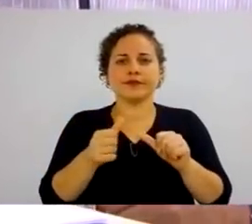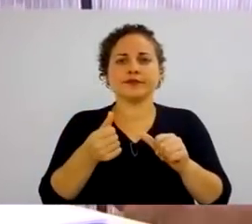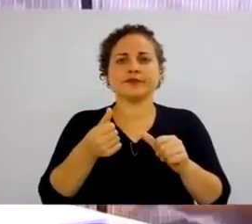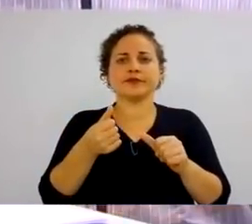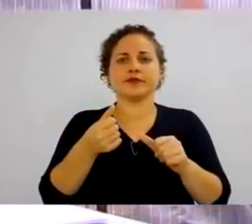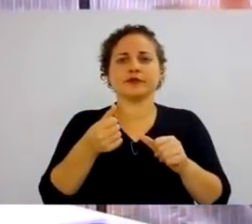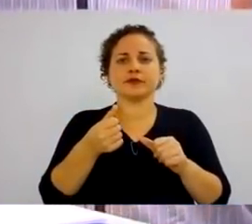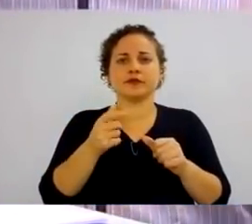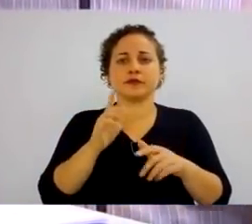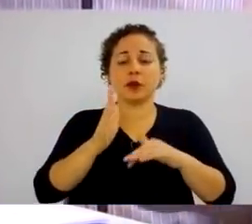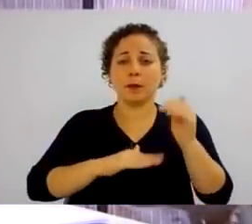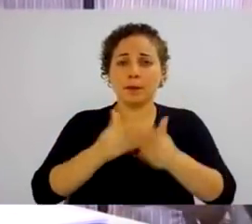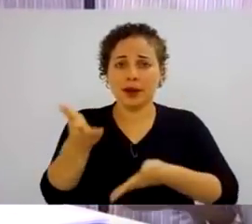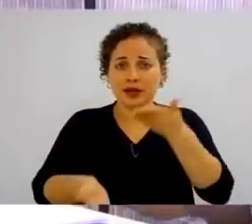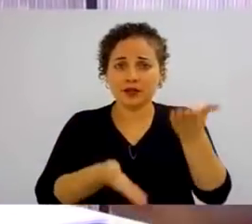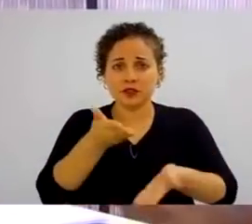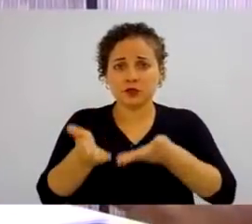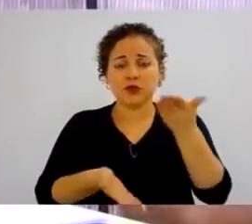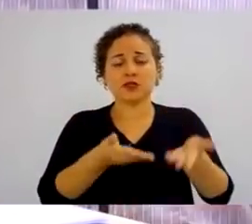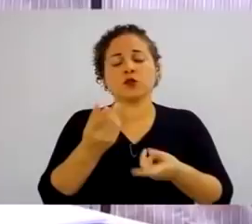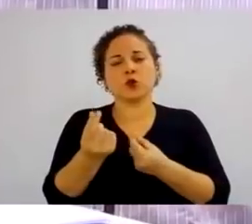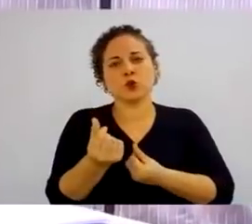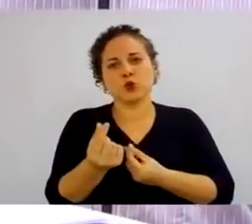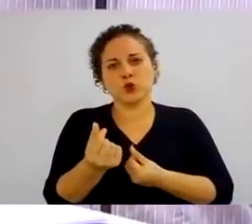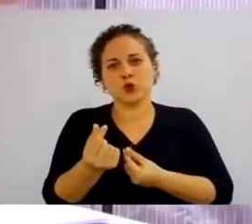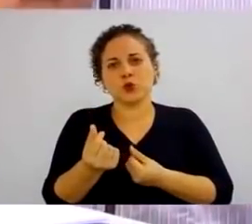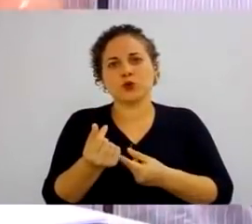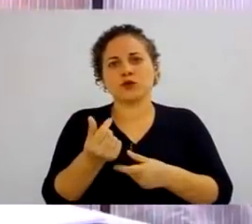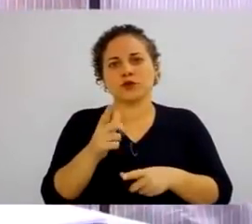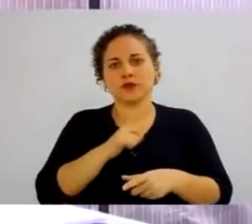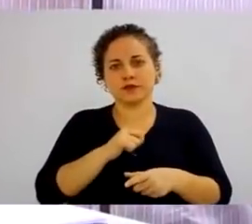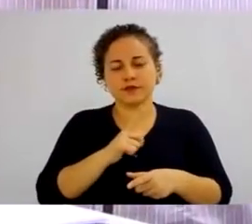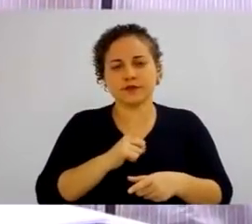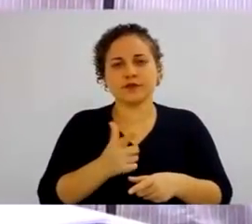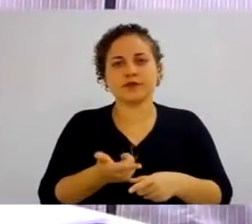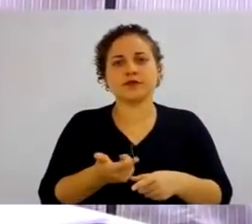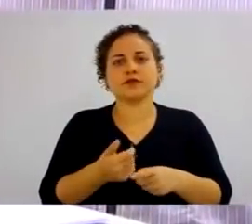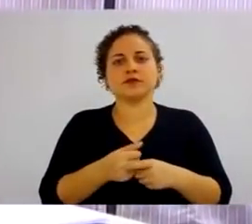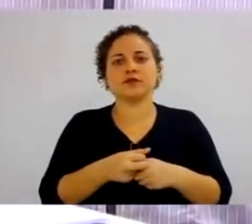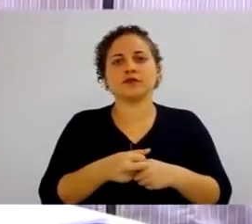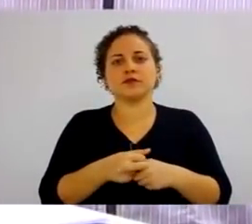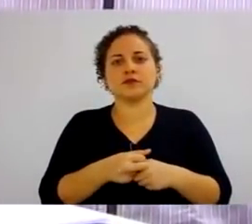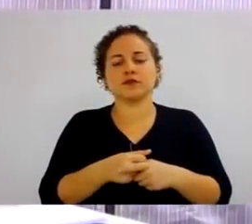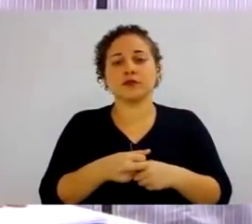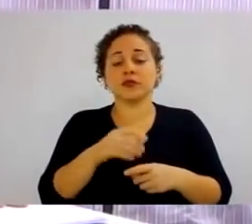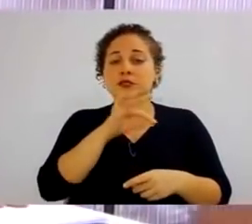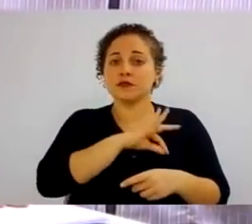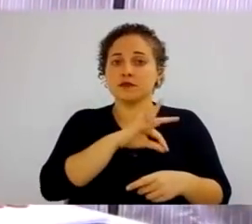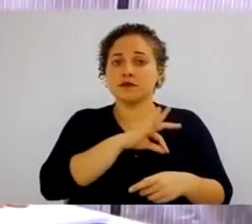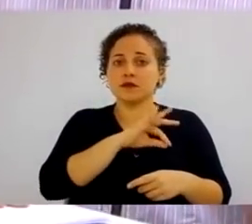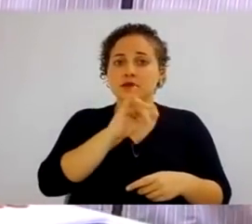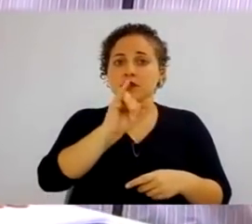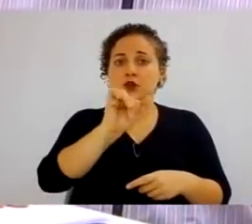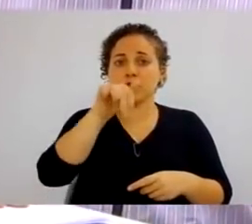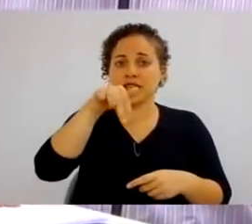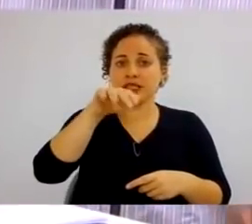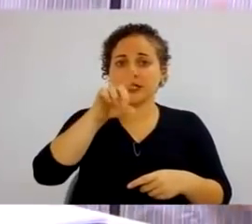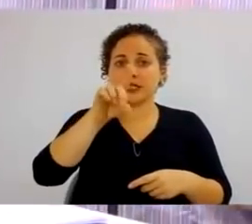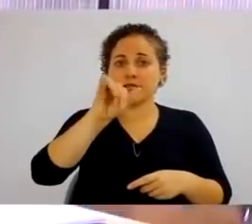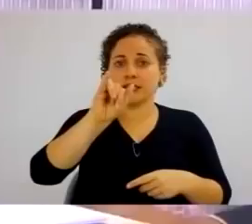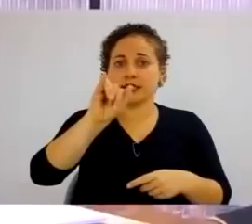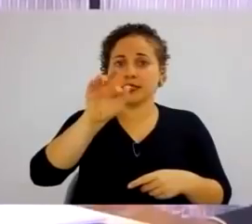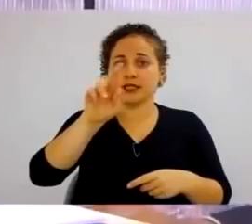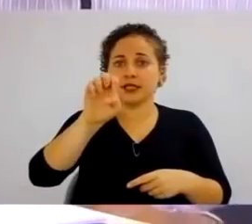participação acionária, participação nos lucros. E temos também o salário indireto, que aí entra os benefícios